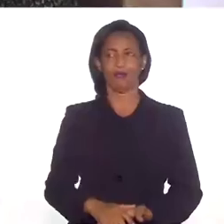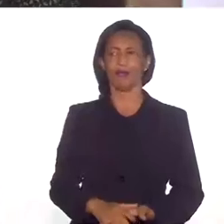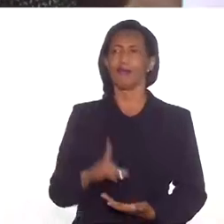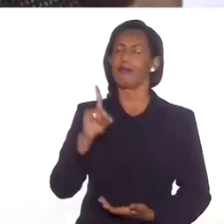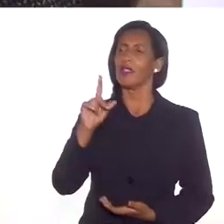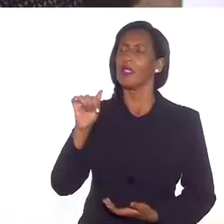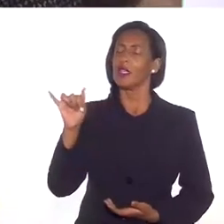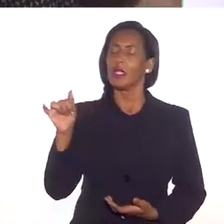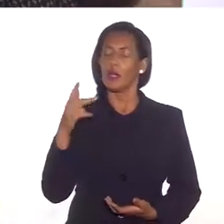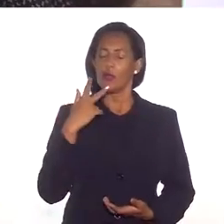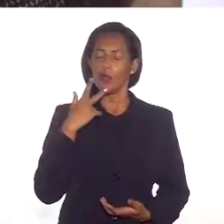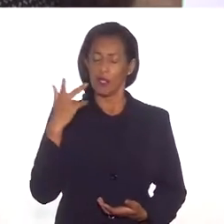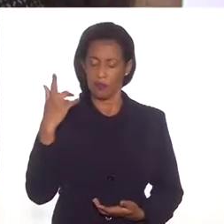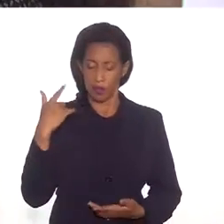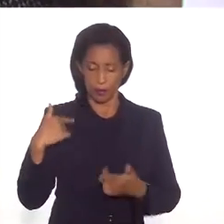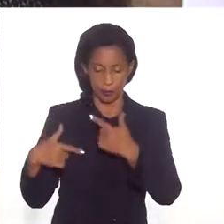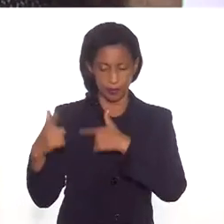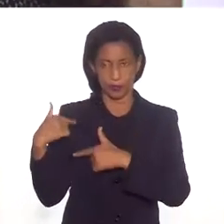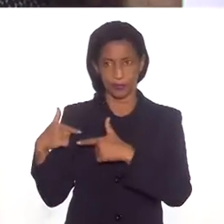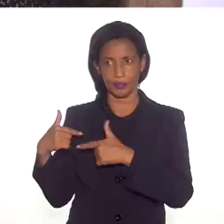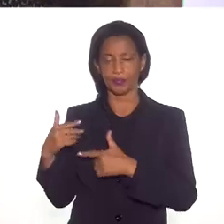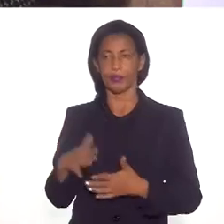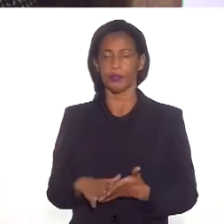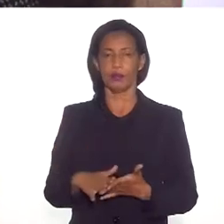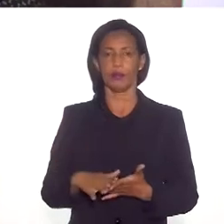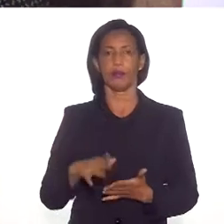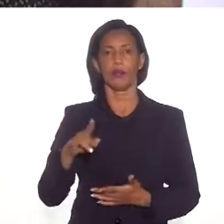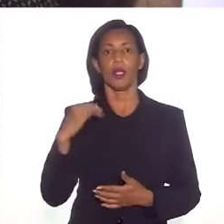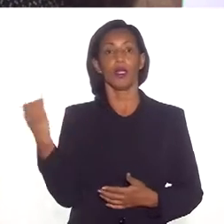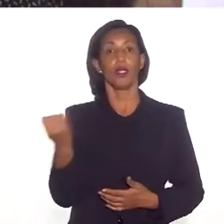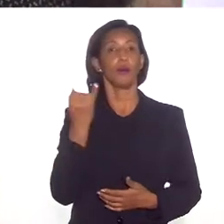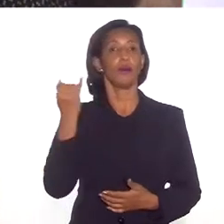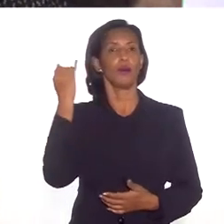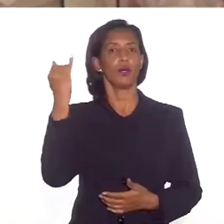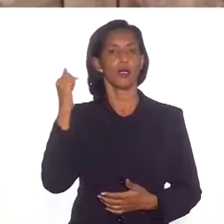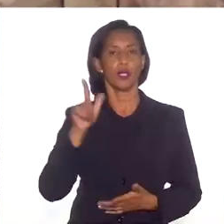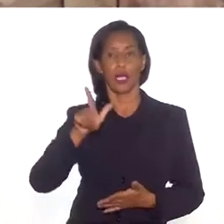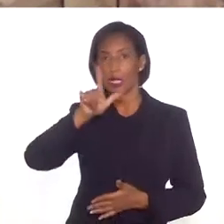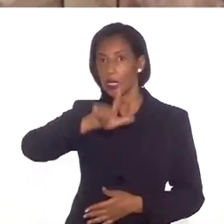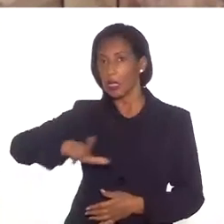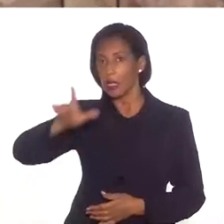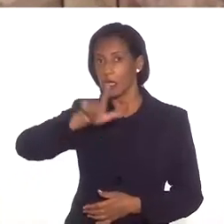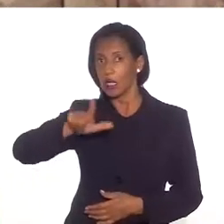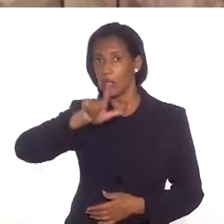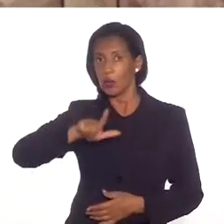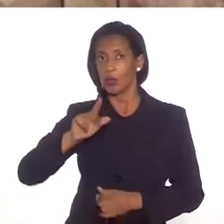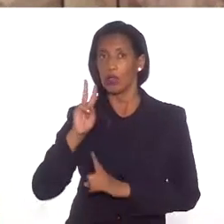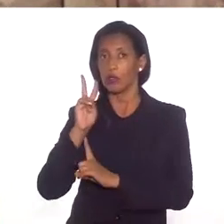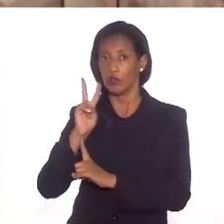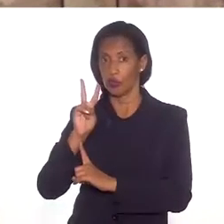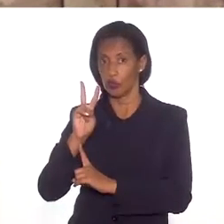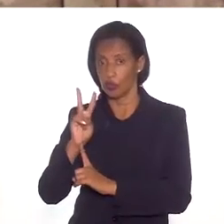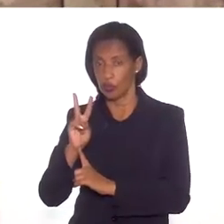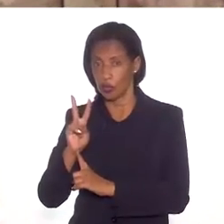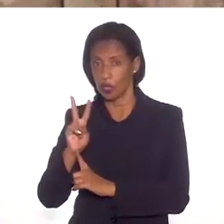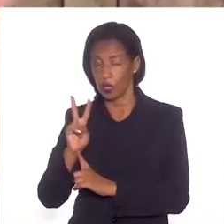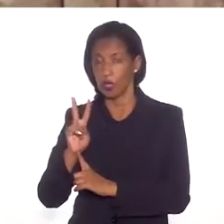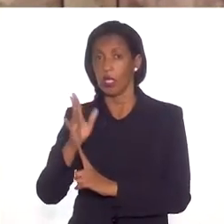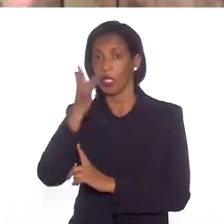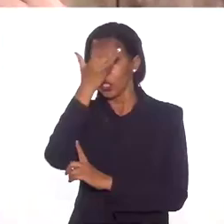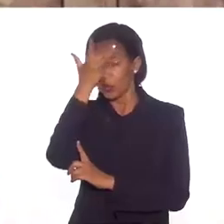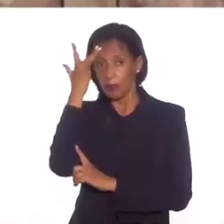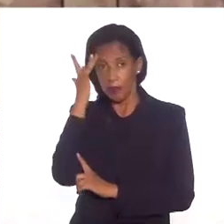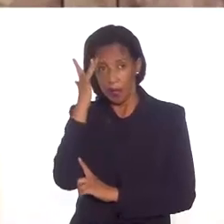Daniel, você falou no encerramento desse último bloco sobre a importância da literatura indígena, de